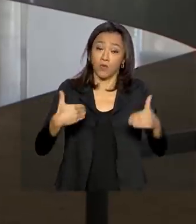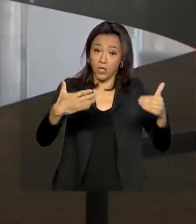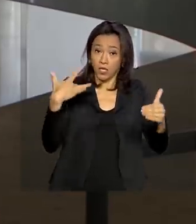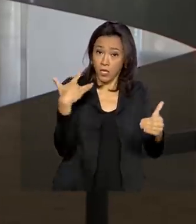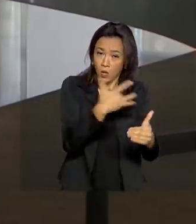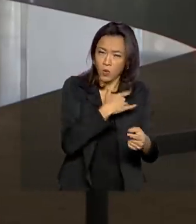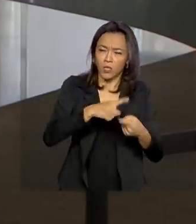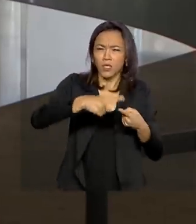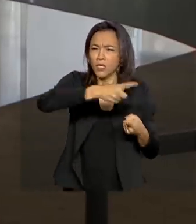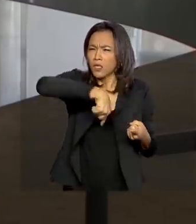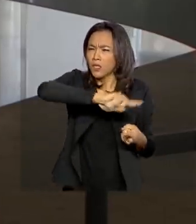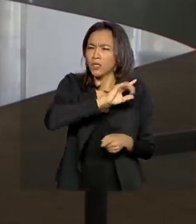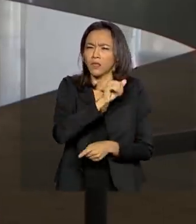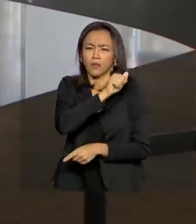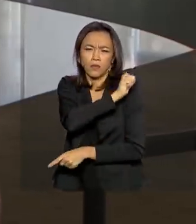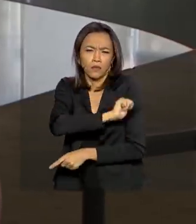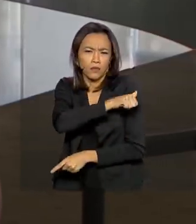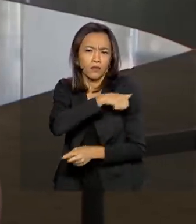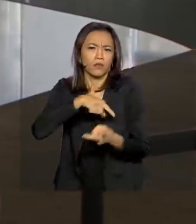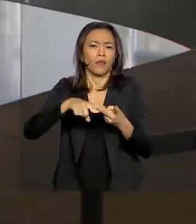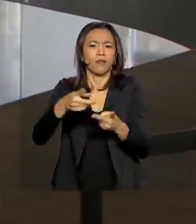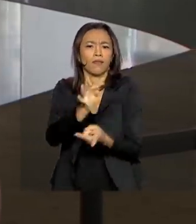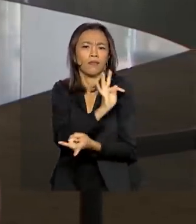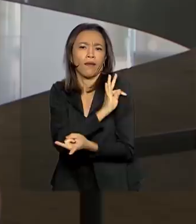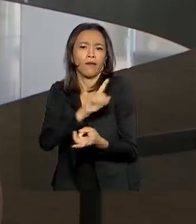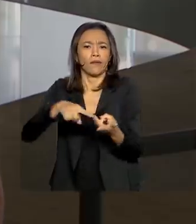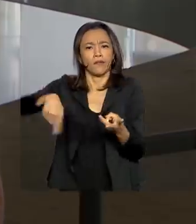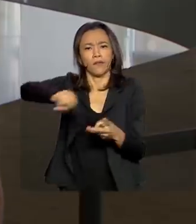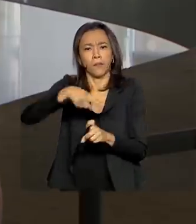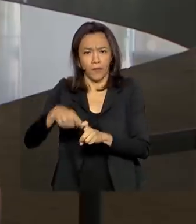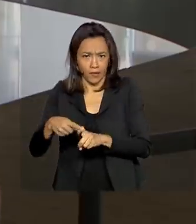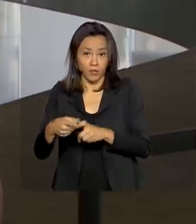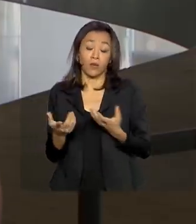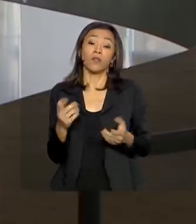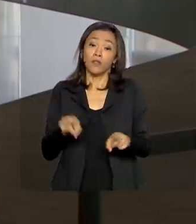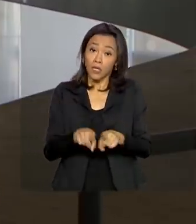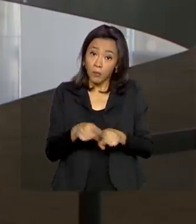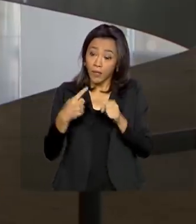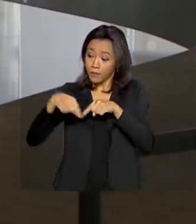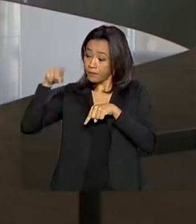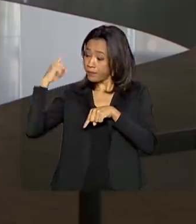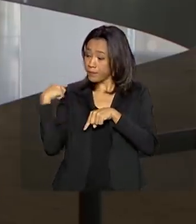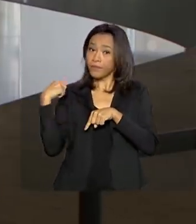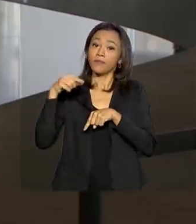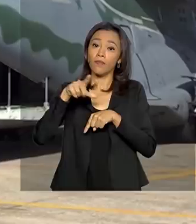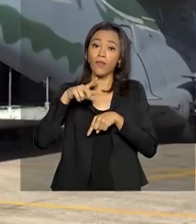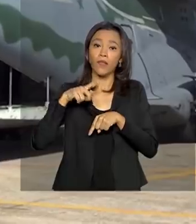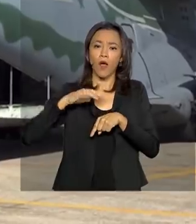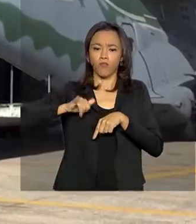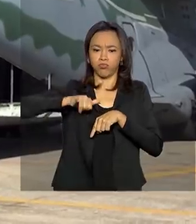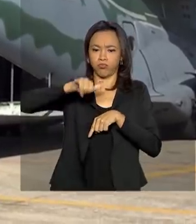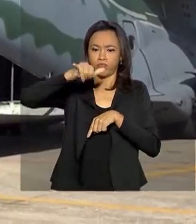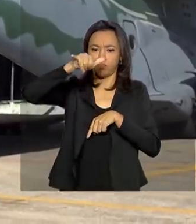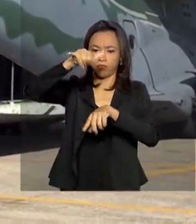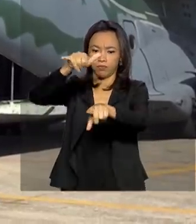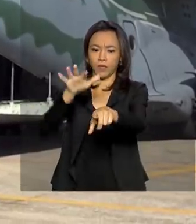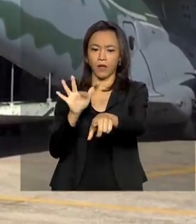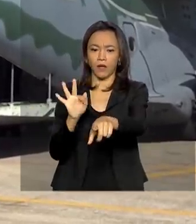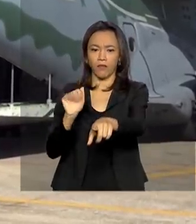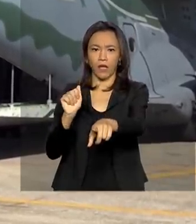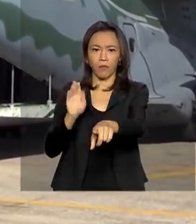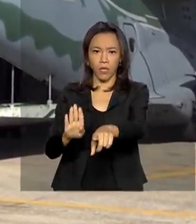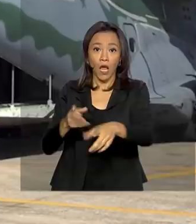enfermeiros e técnicos de enfermagem. Também neste fim de semana, aeronaves da Força Aérea Brasileira levaram